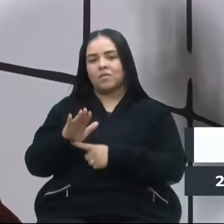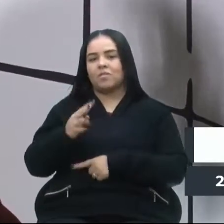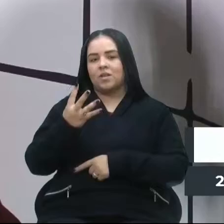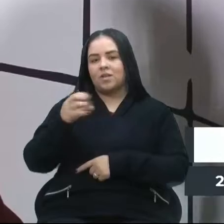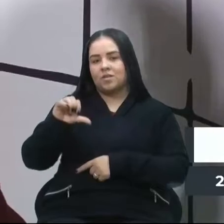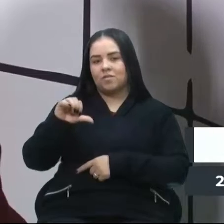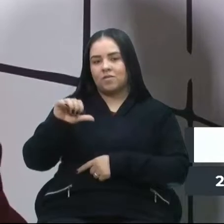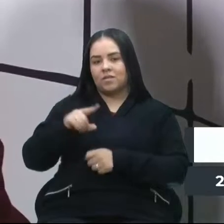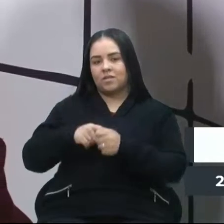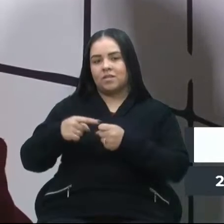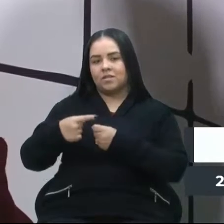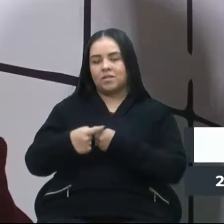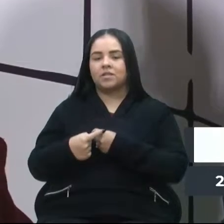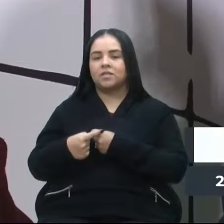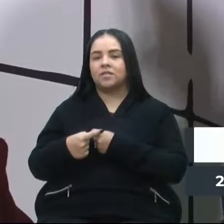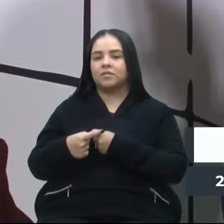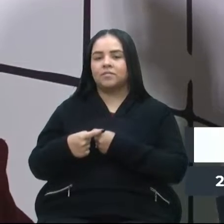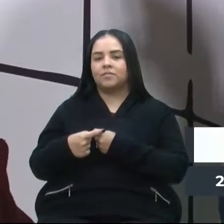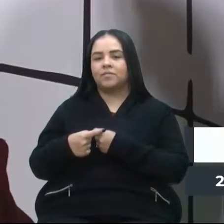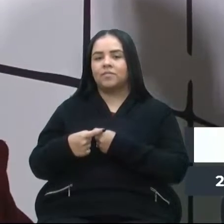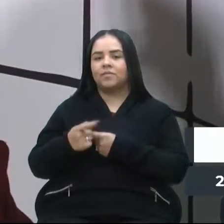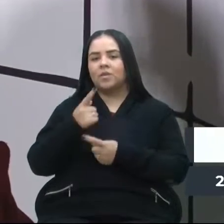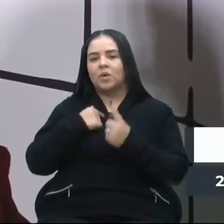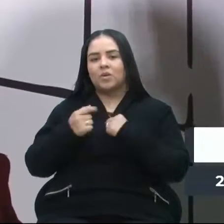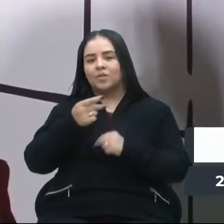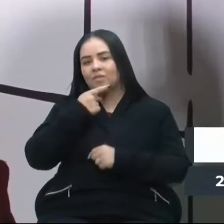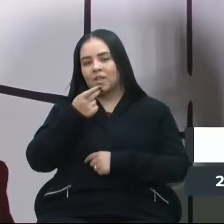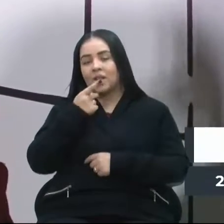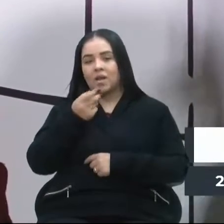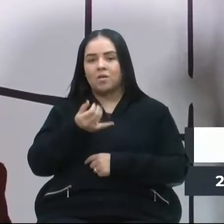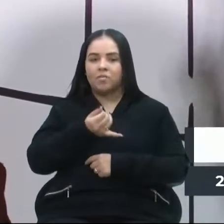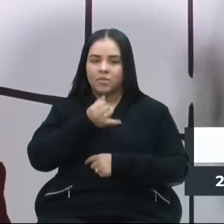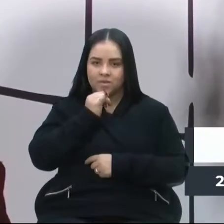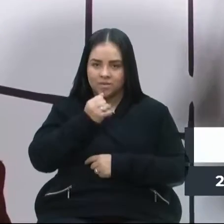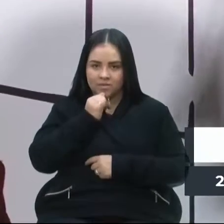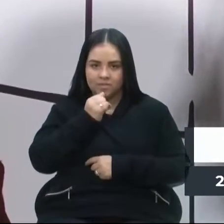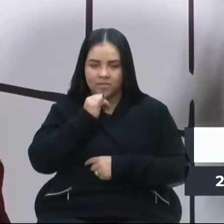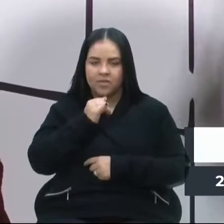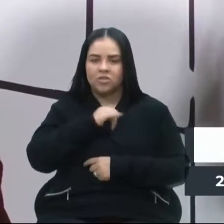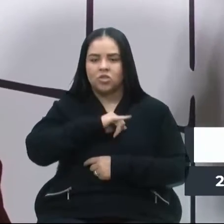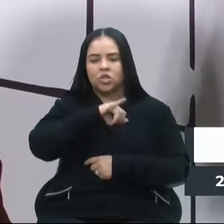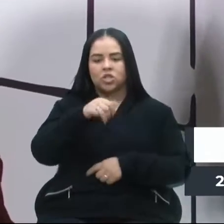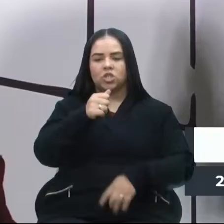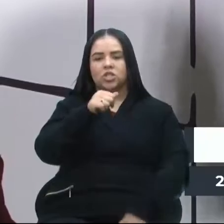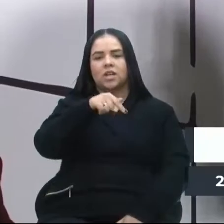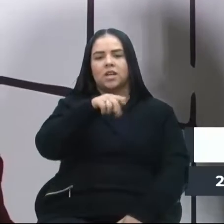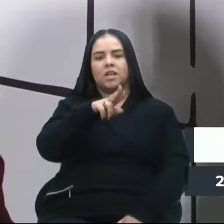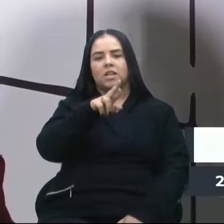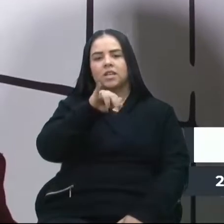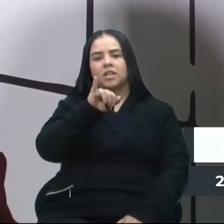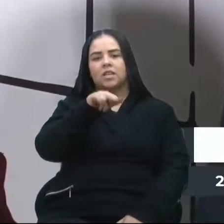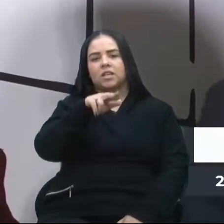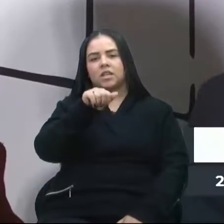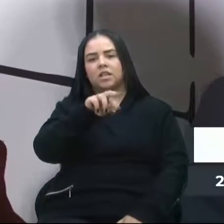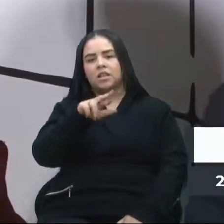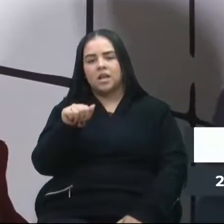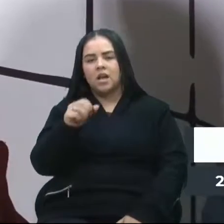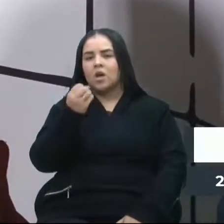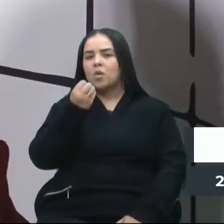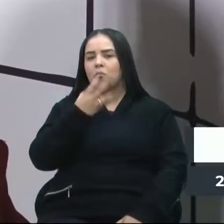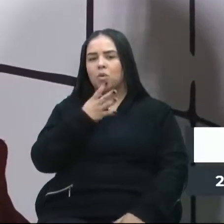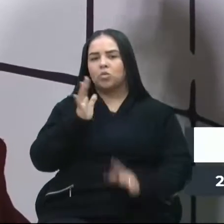municípios de abrangências. Eu gosto de citar como exemplo, como Jaquirana, Bom Jesus, Vacaria,